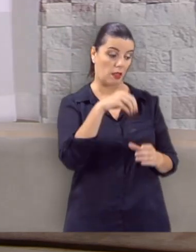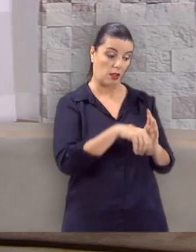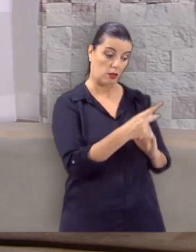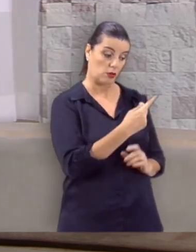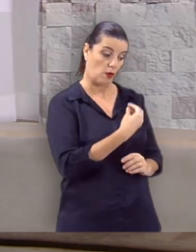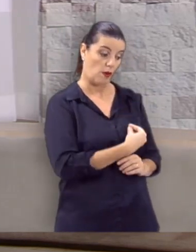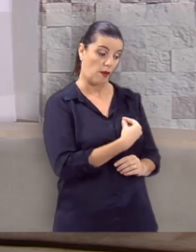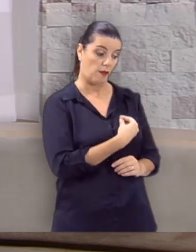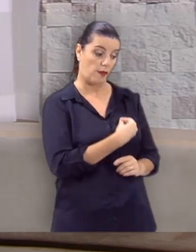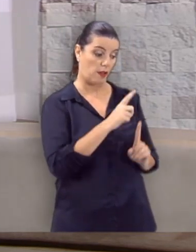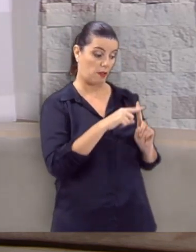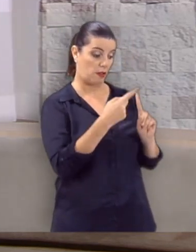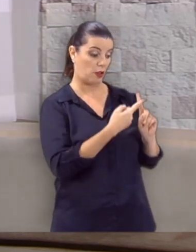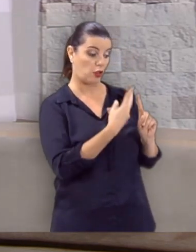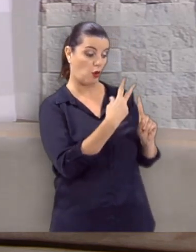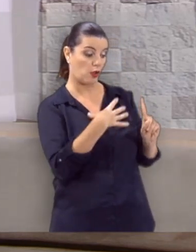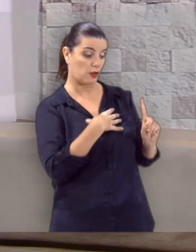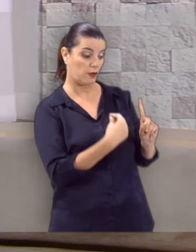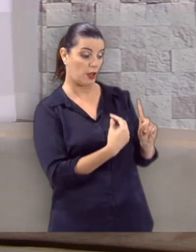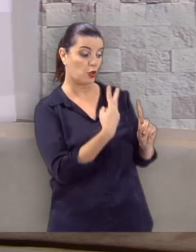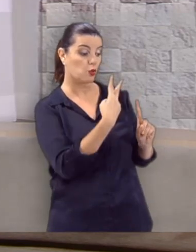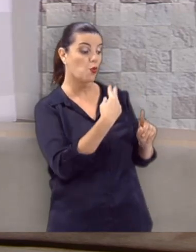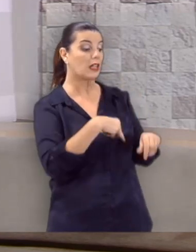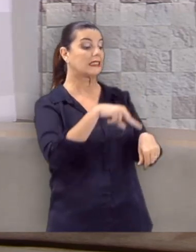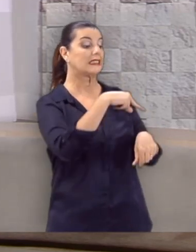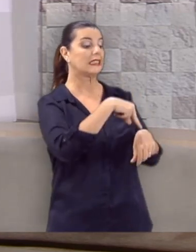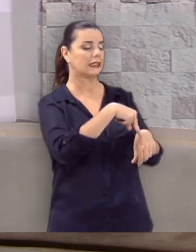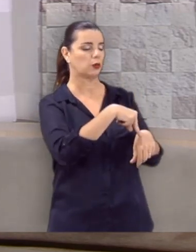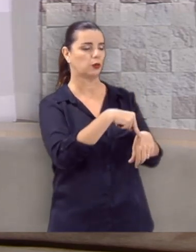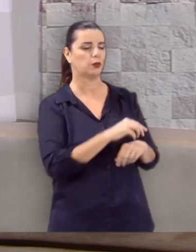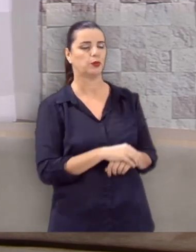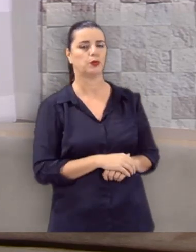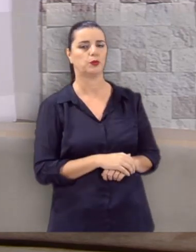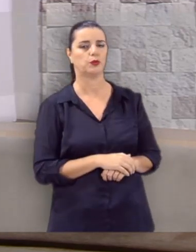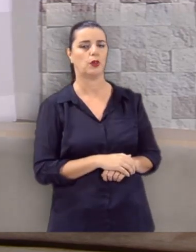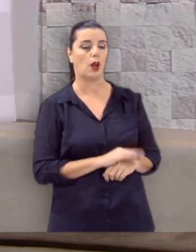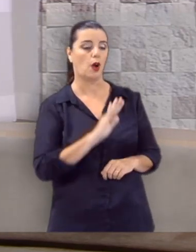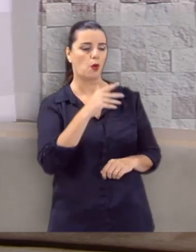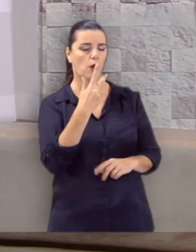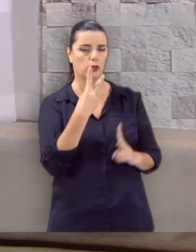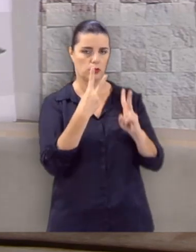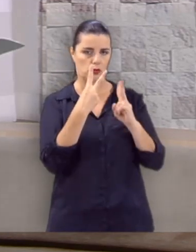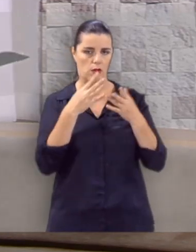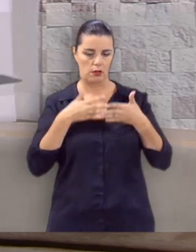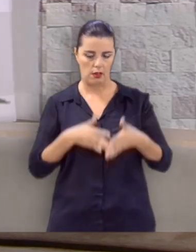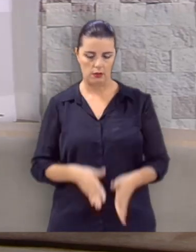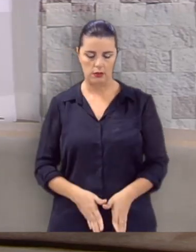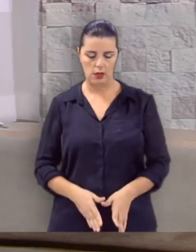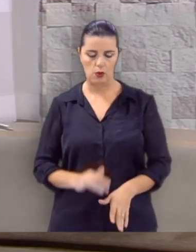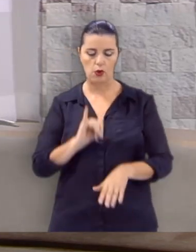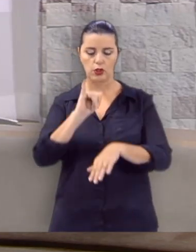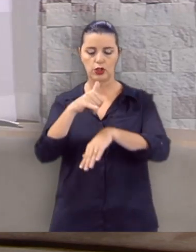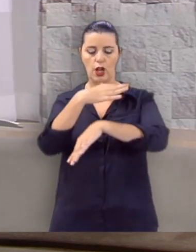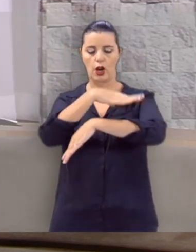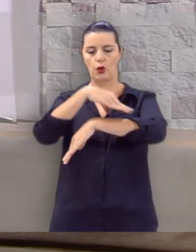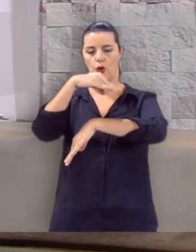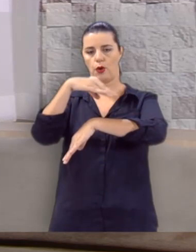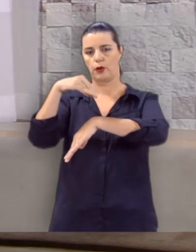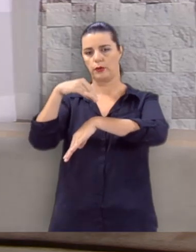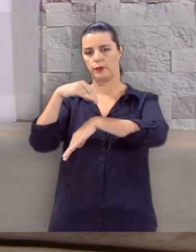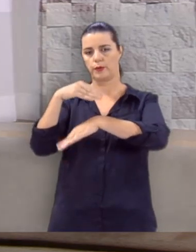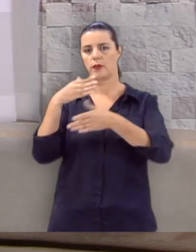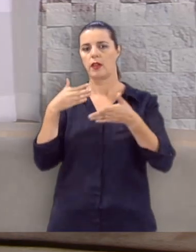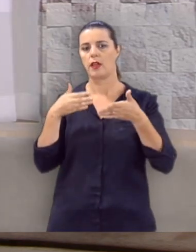que havia no seu ventre não apenas dois filhos, mas duas nações. Quando os meninos nasceram, Jacó